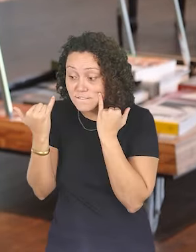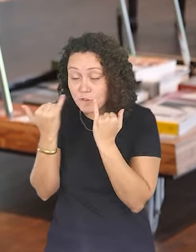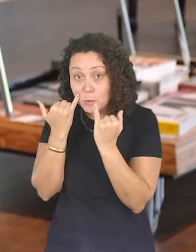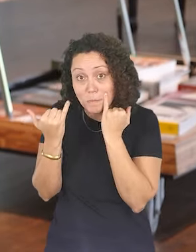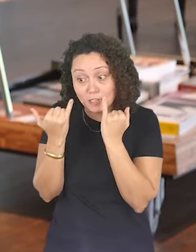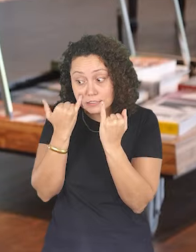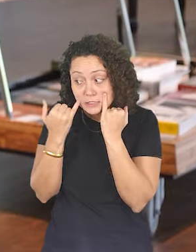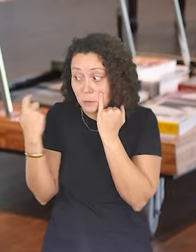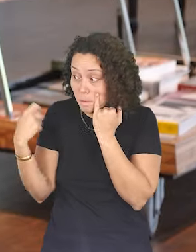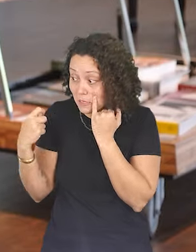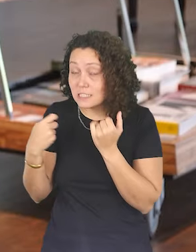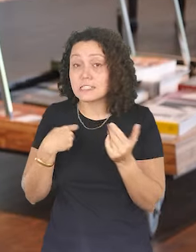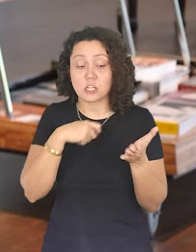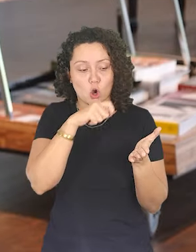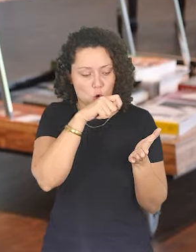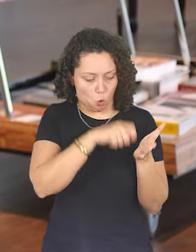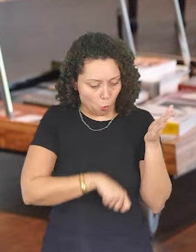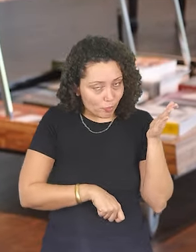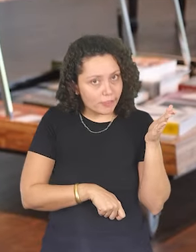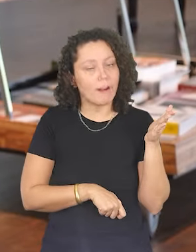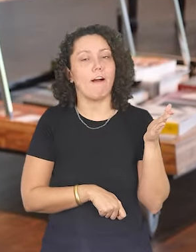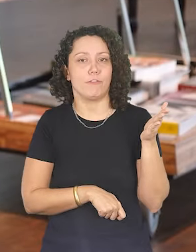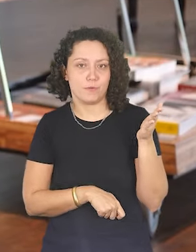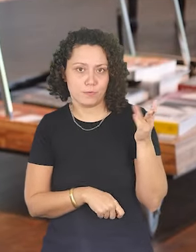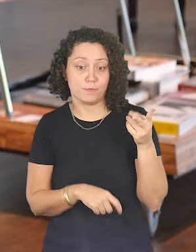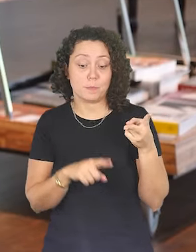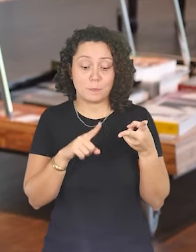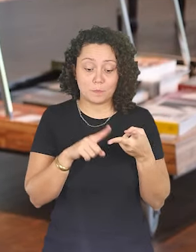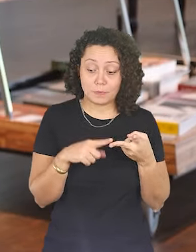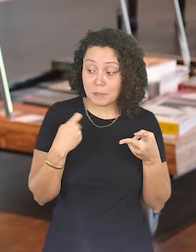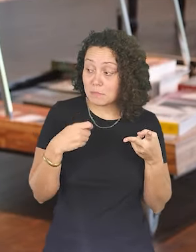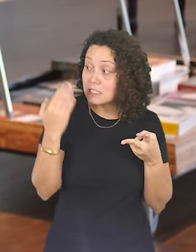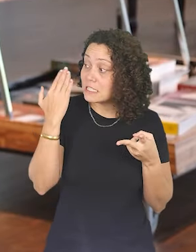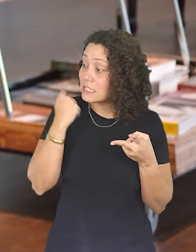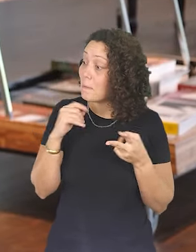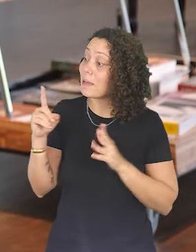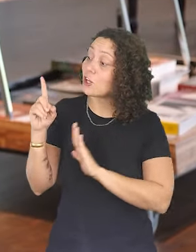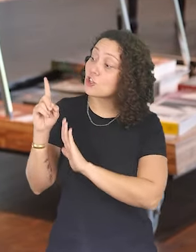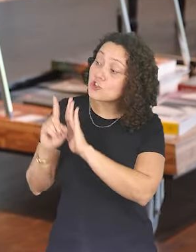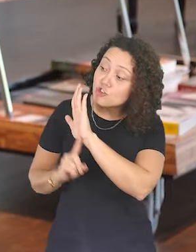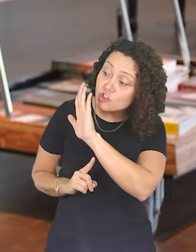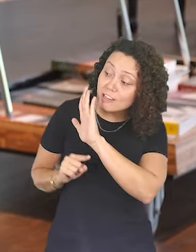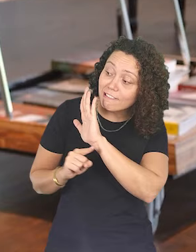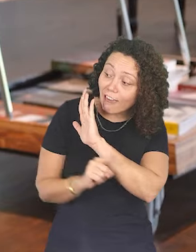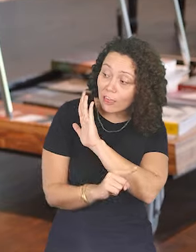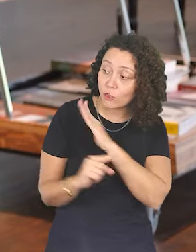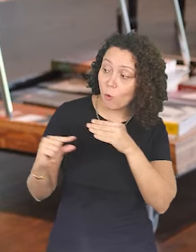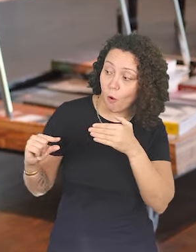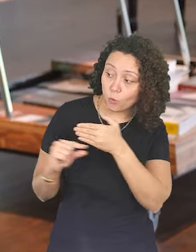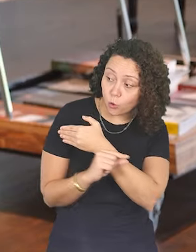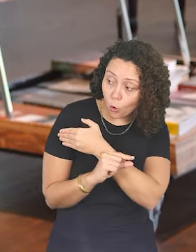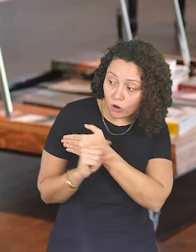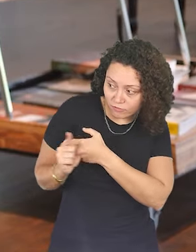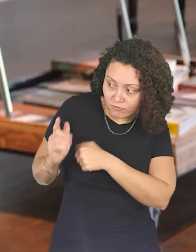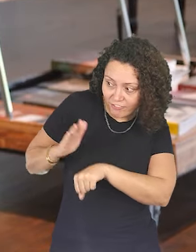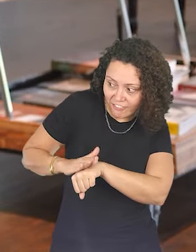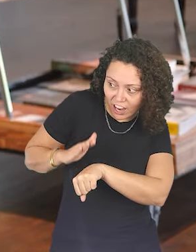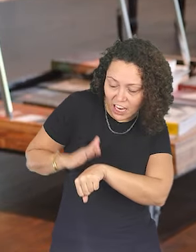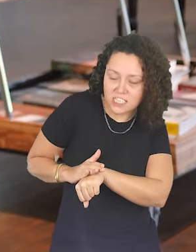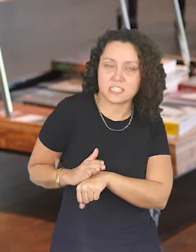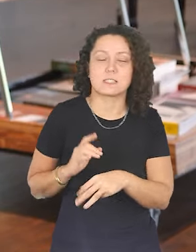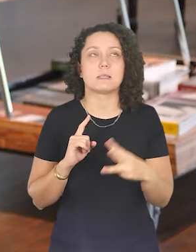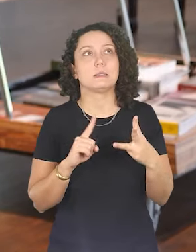uma parte de assinatura de contratos, você tem que se aproximar das questões do direito, do direito autoral,